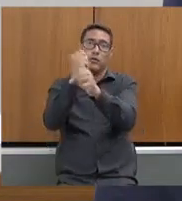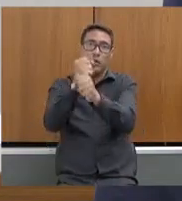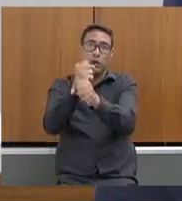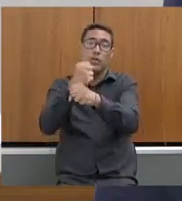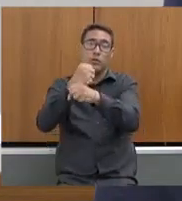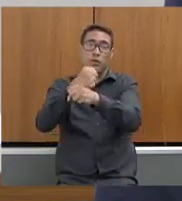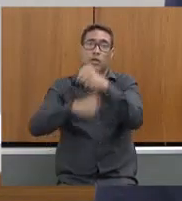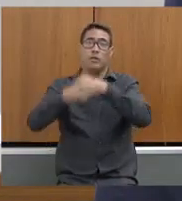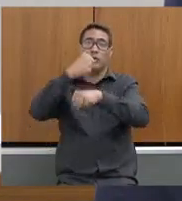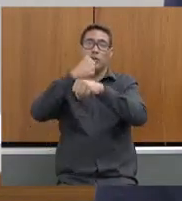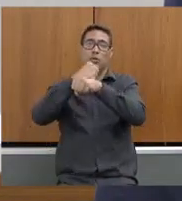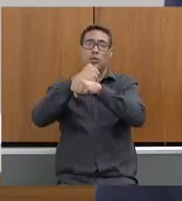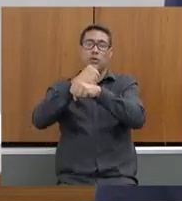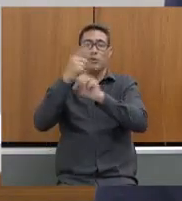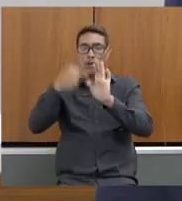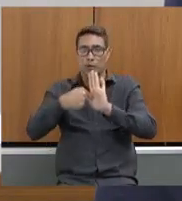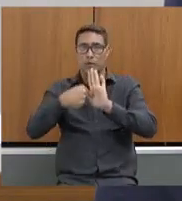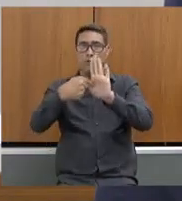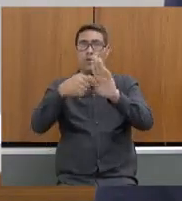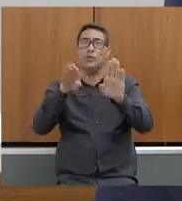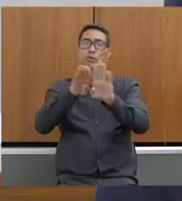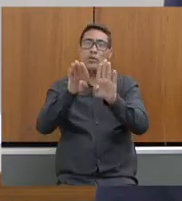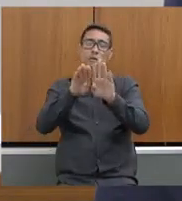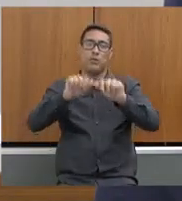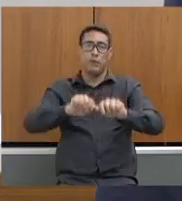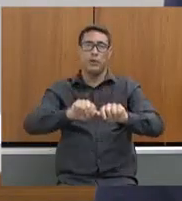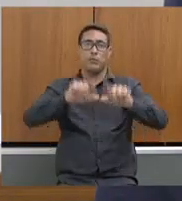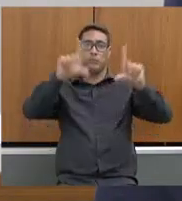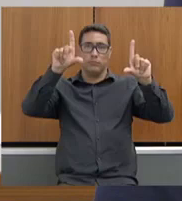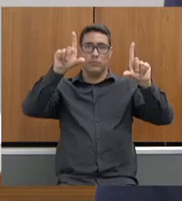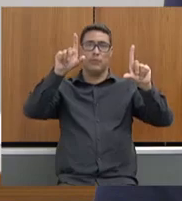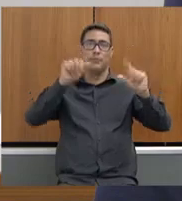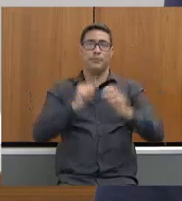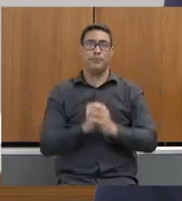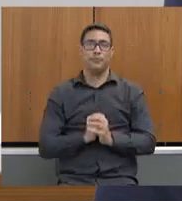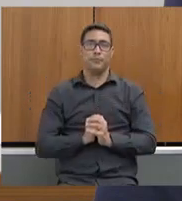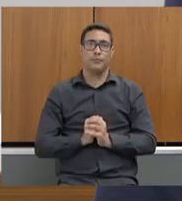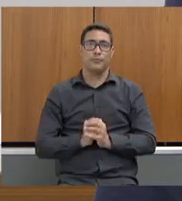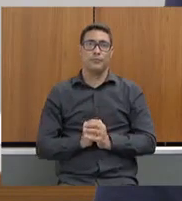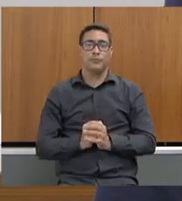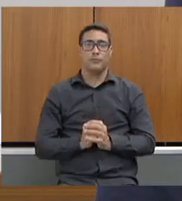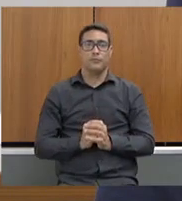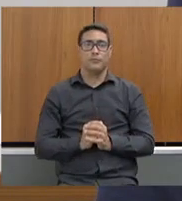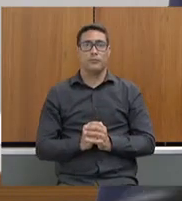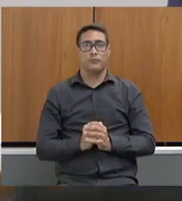anteriores está aí demonstrado no parênteses abaixo. A próxima, por favor.